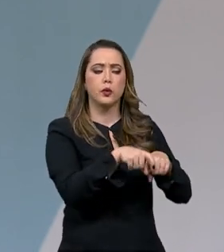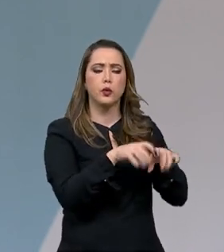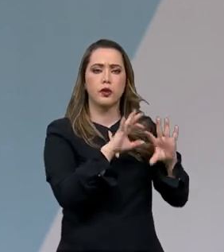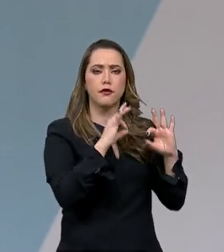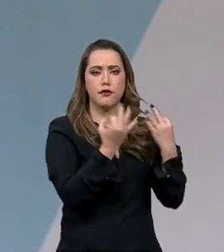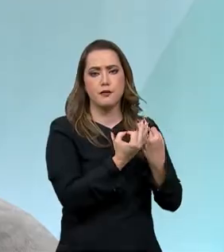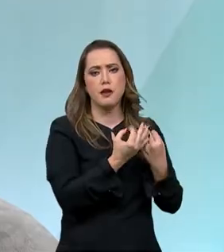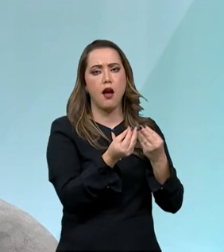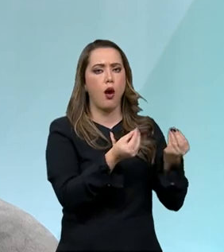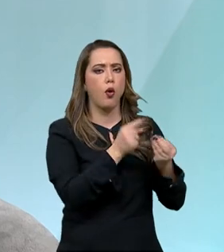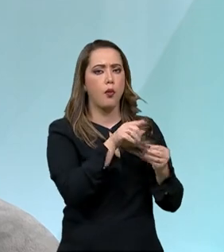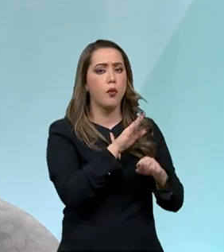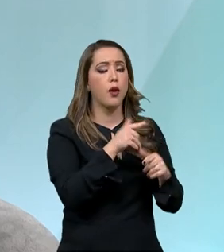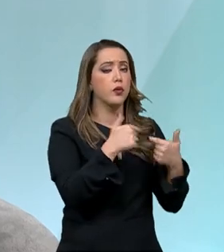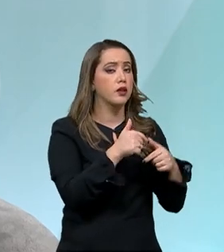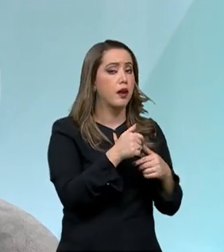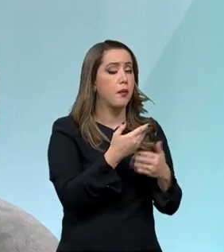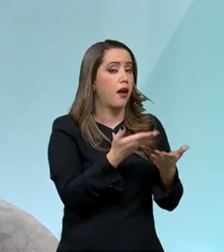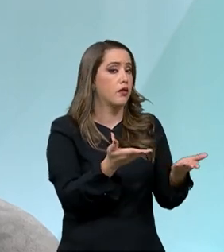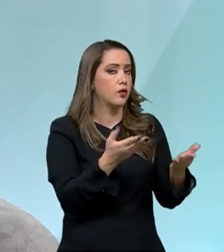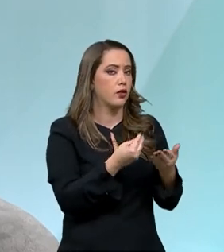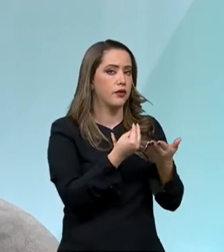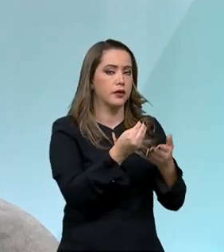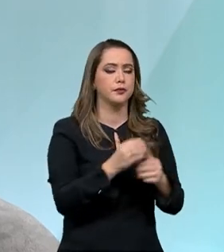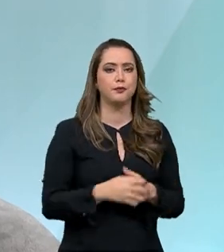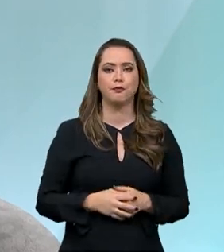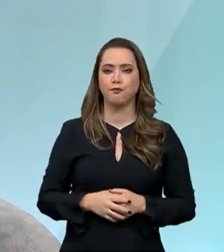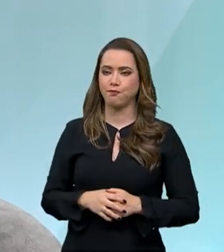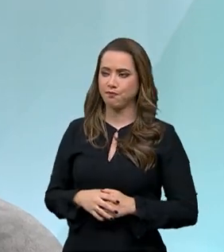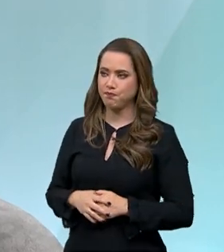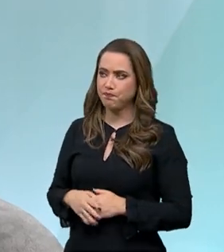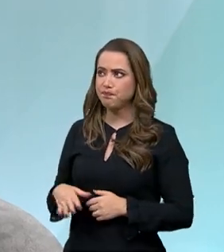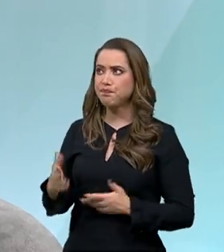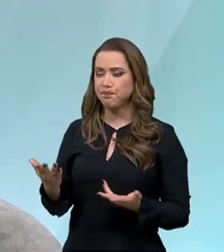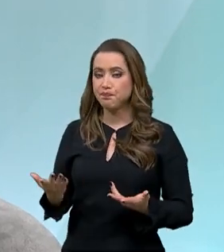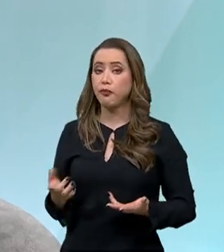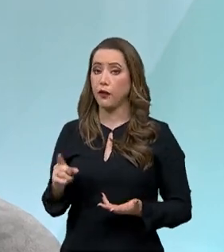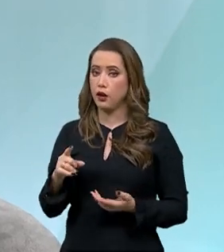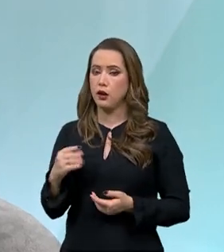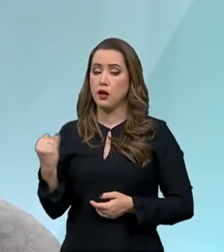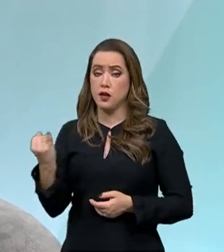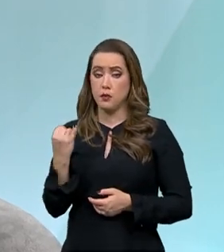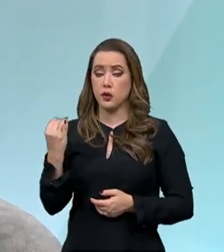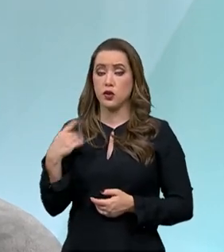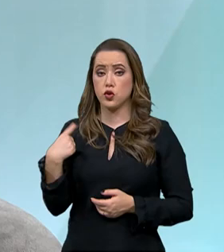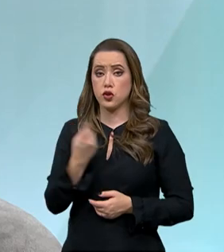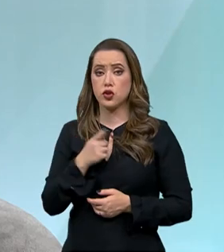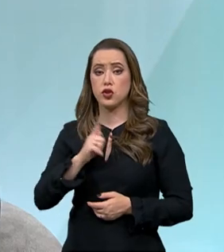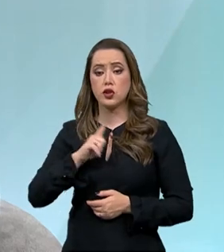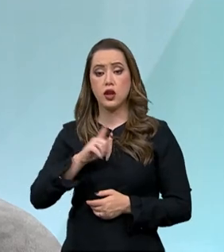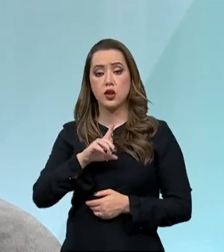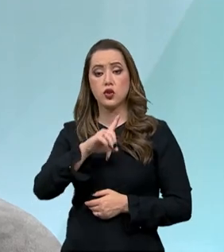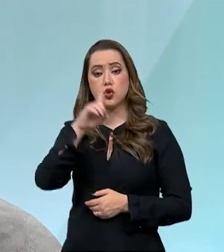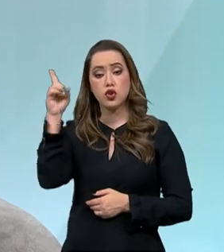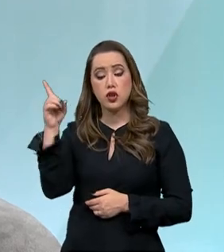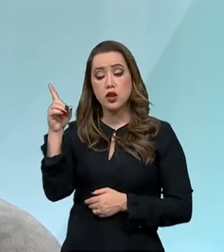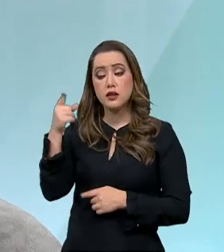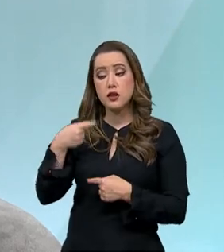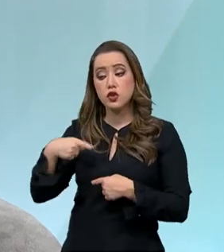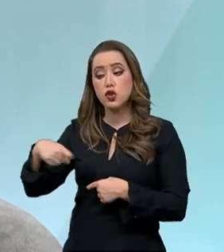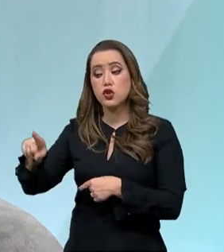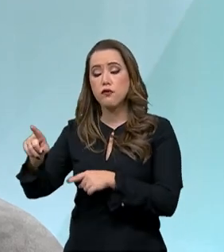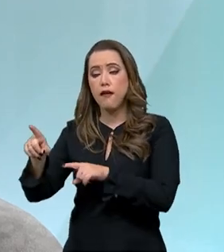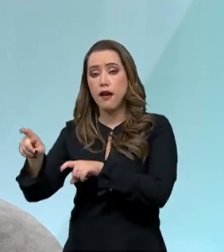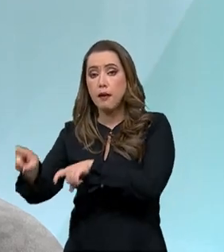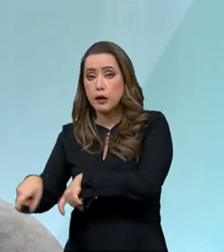familiar? Nós temos dias de campo, nós temos cursos presenciais, agora que a pandemia, felizmente, está ficando